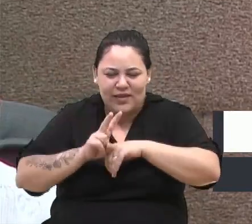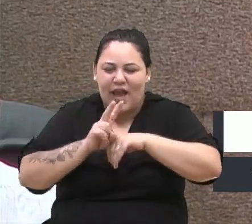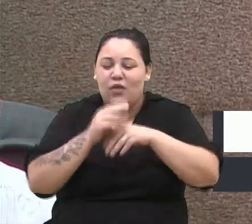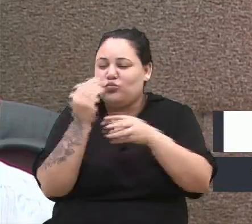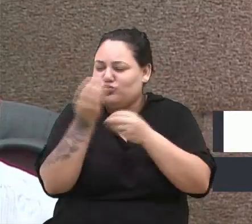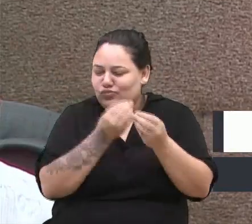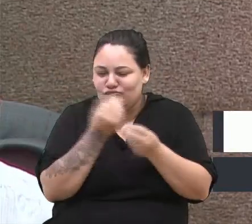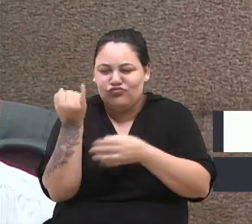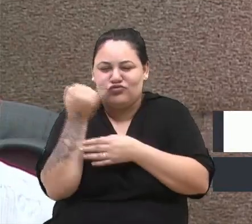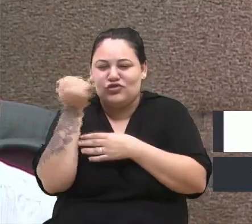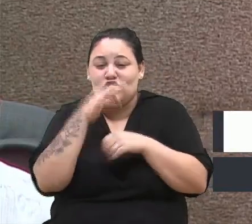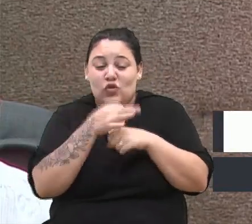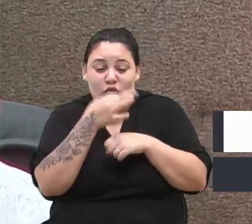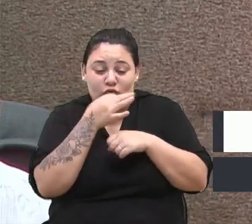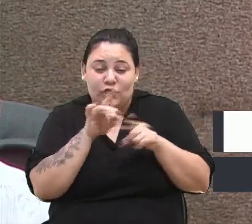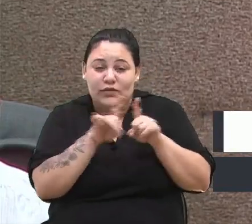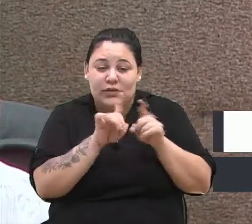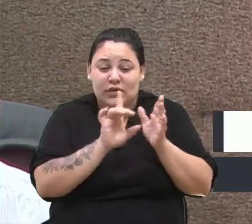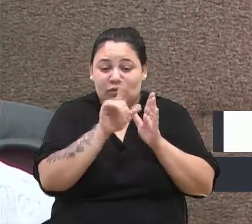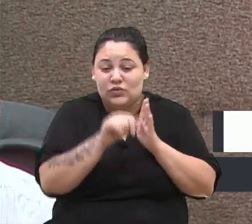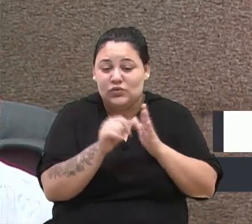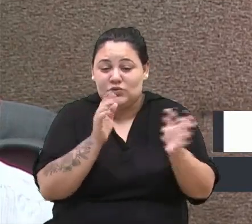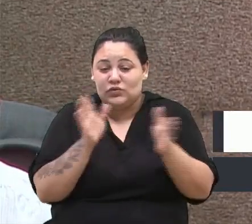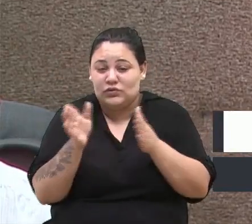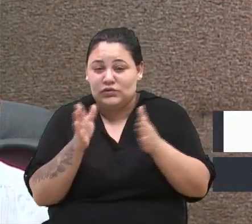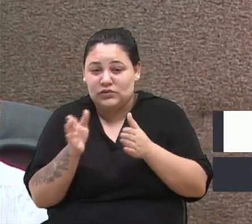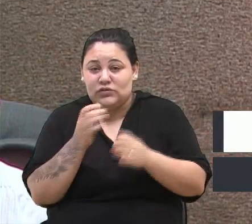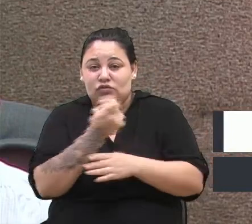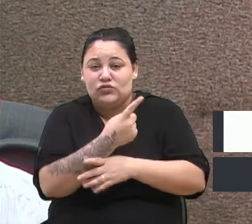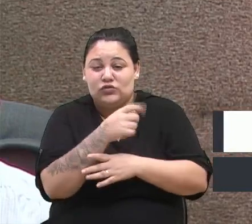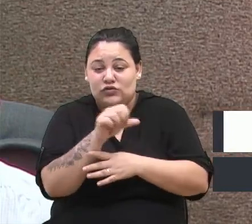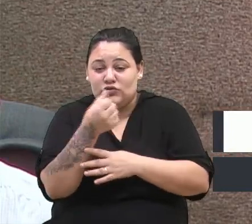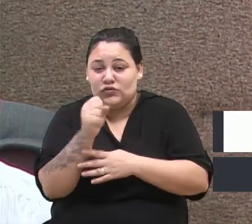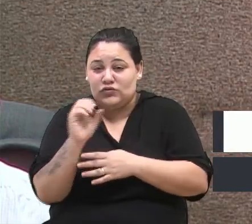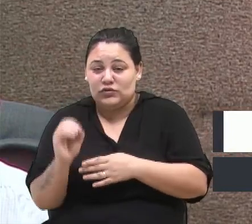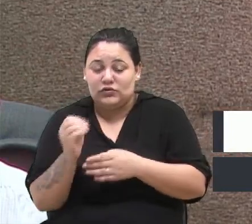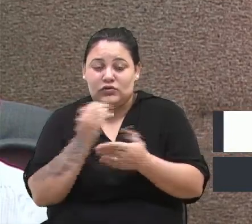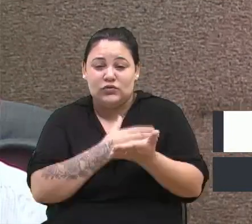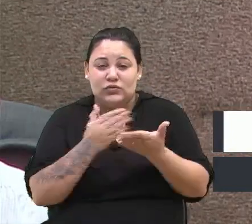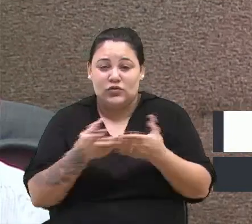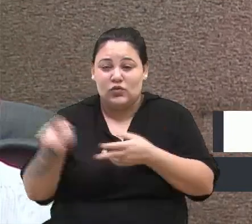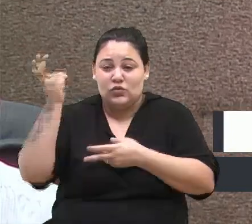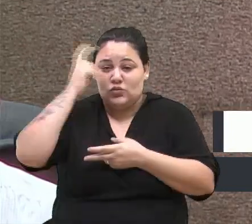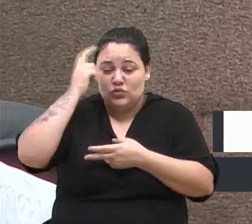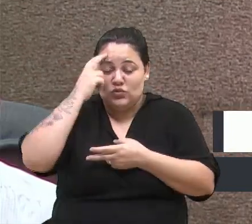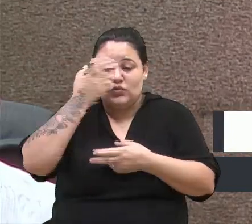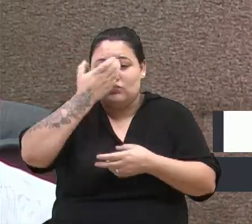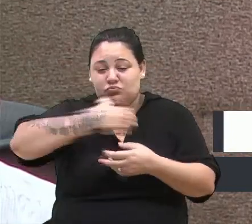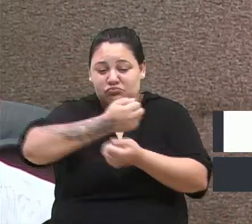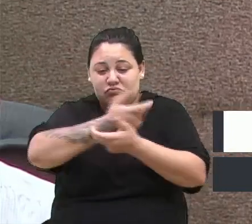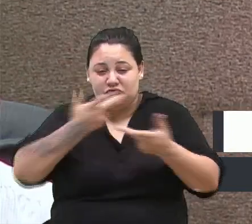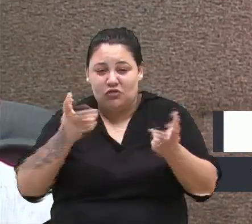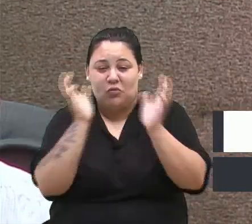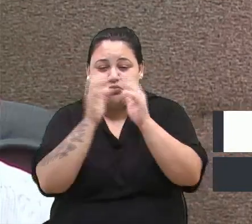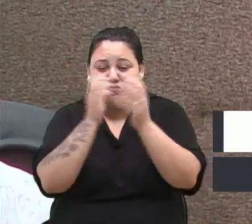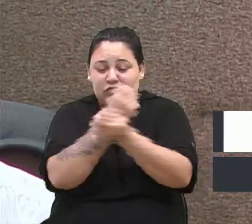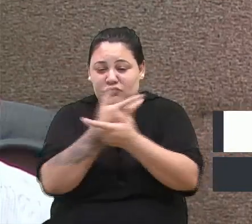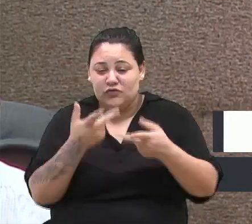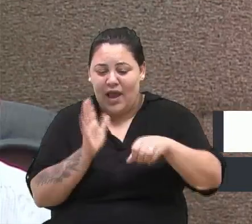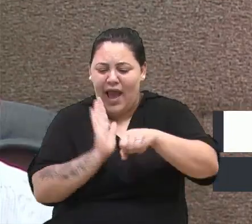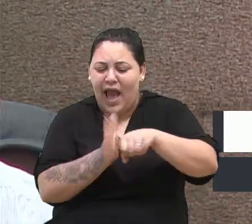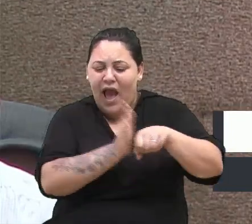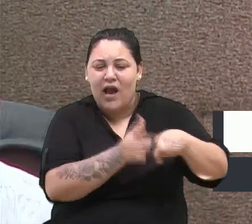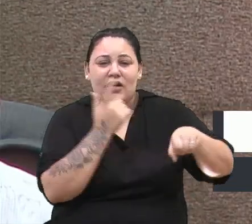A partir da década de 80, deu início às novas culturas de frutas e verduras, com o plantio de tomate, ameixa,